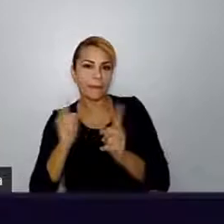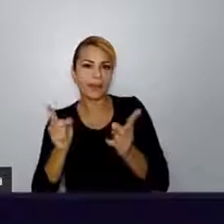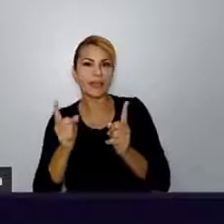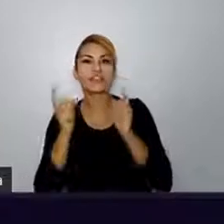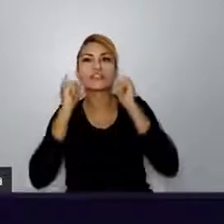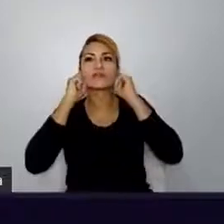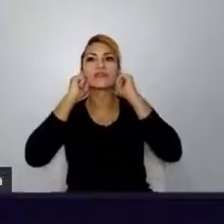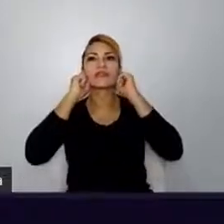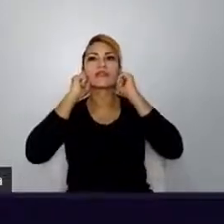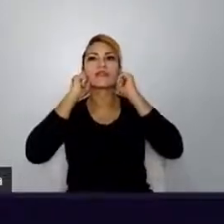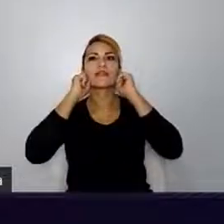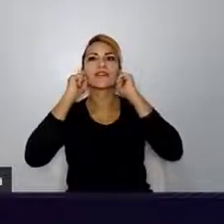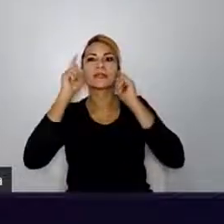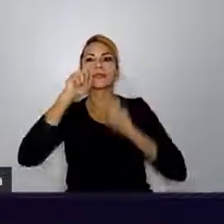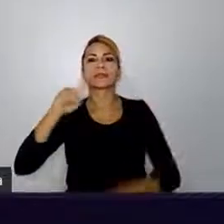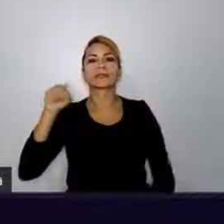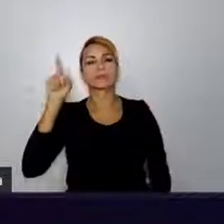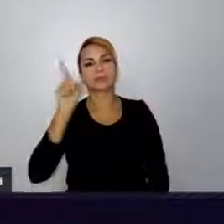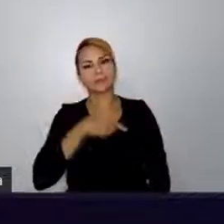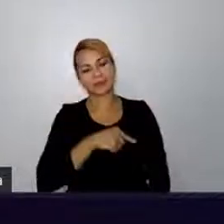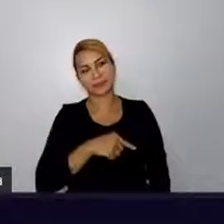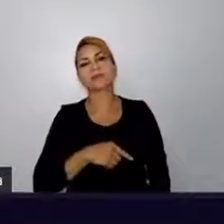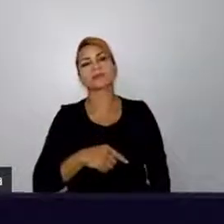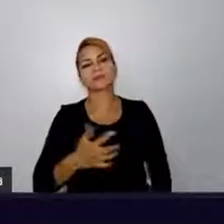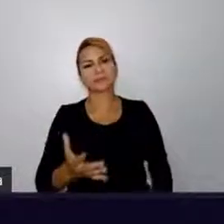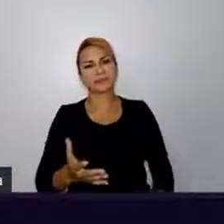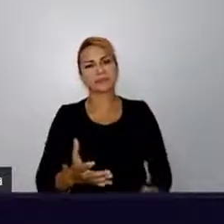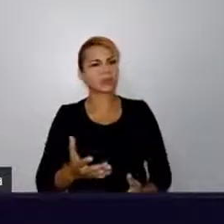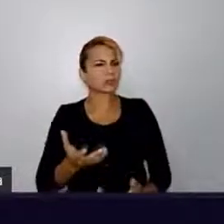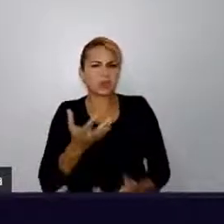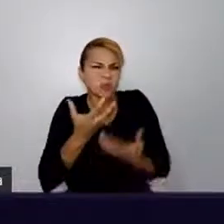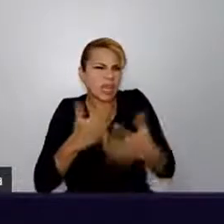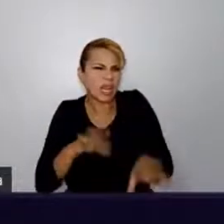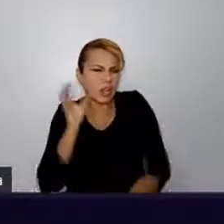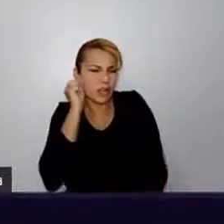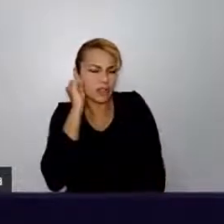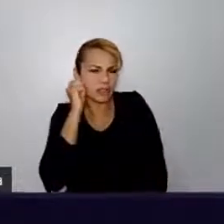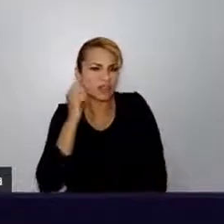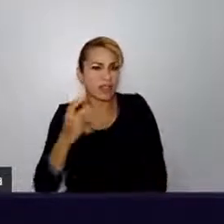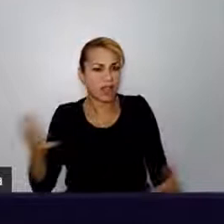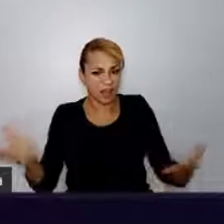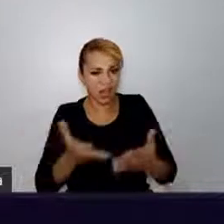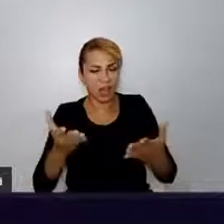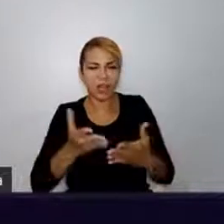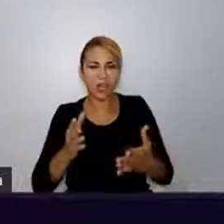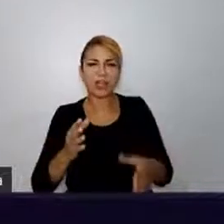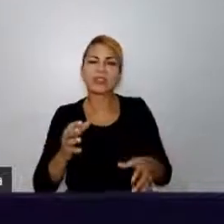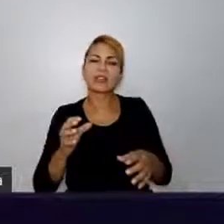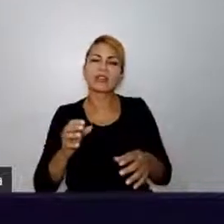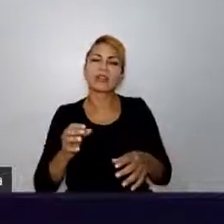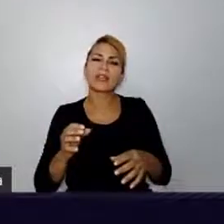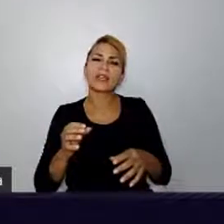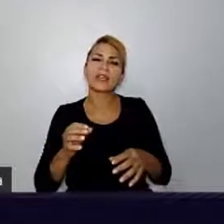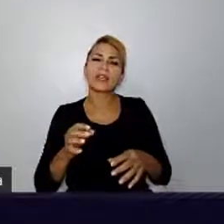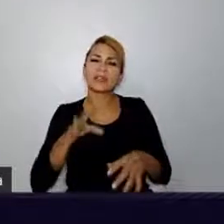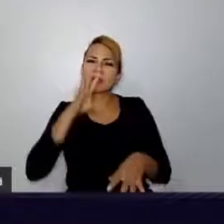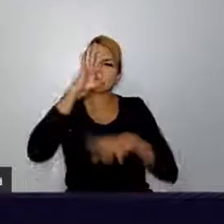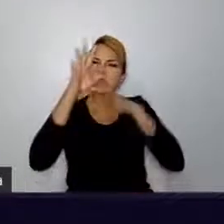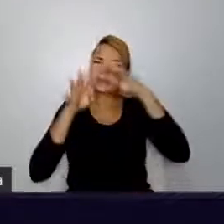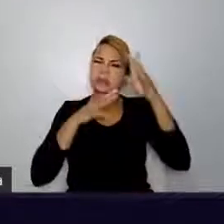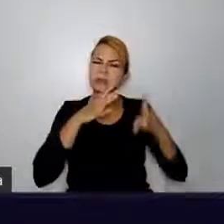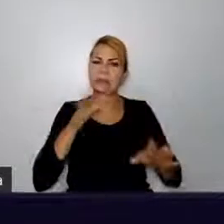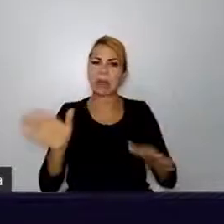maneira grosseira, uma maneira ríspida, simplesmente fecha todas as portas para um diálogo saudável, né? Então,